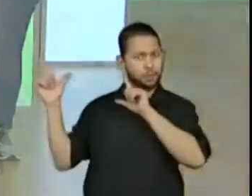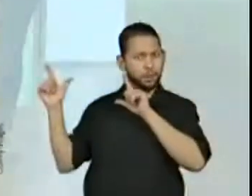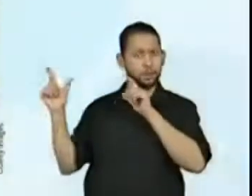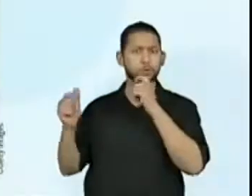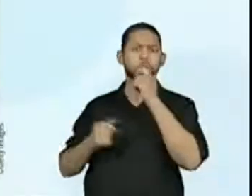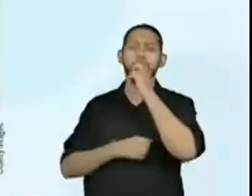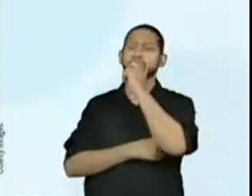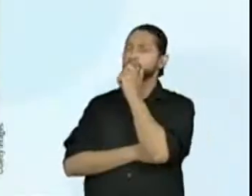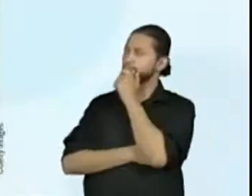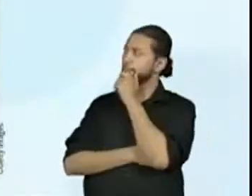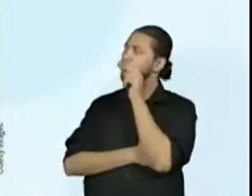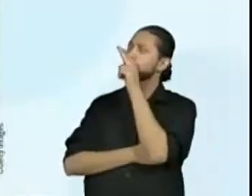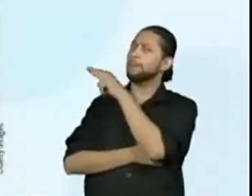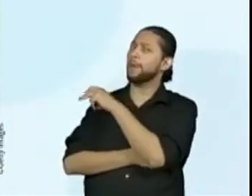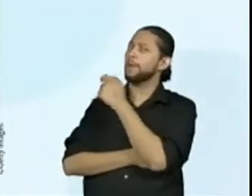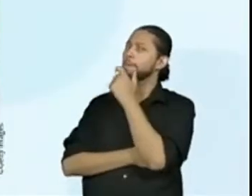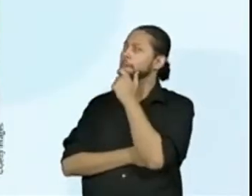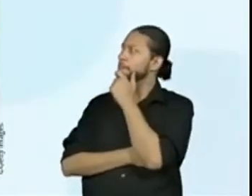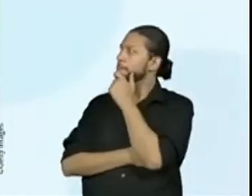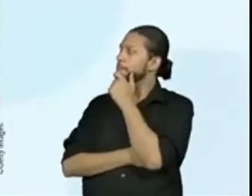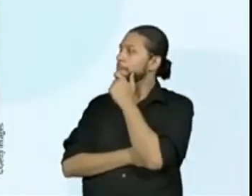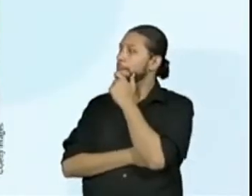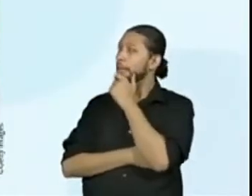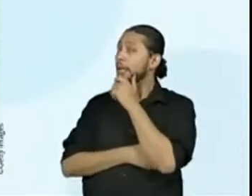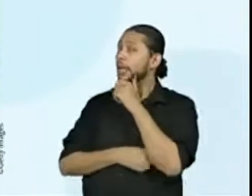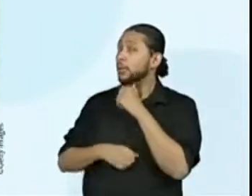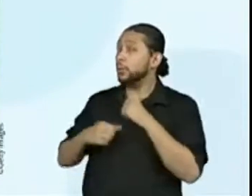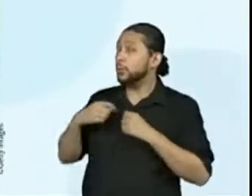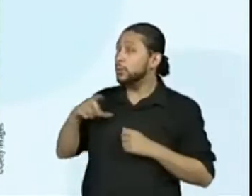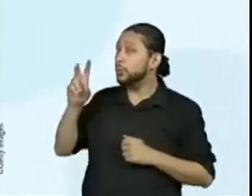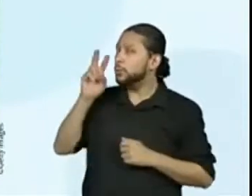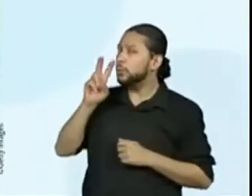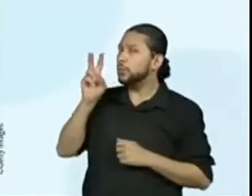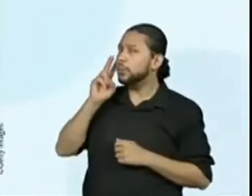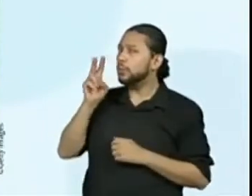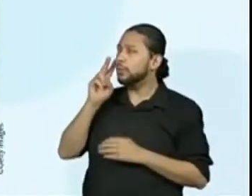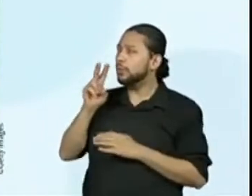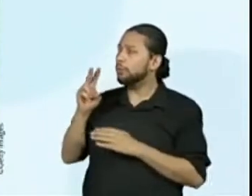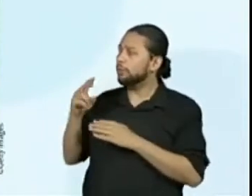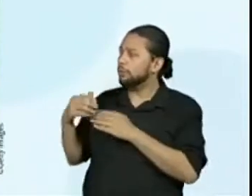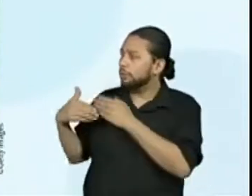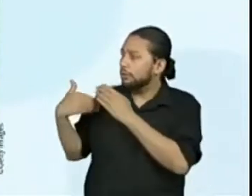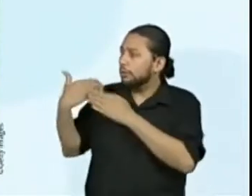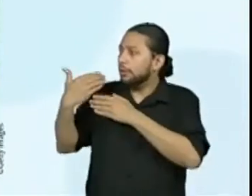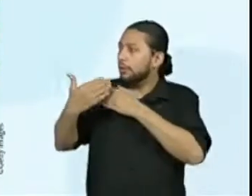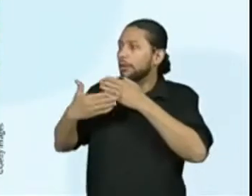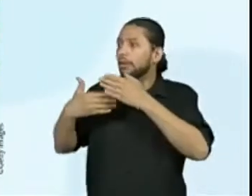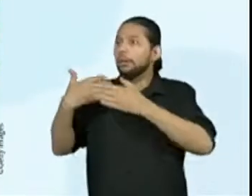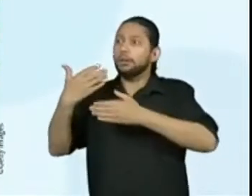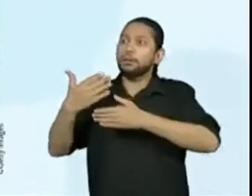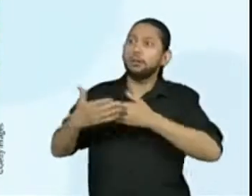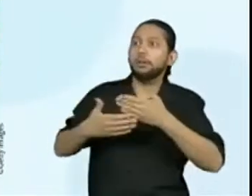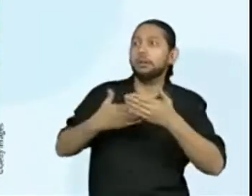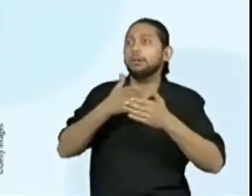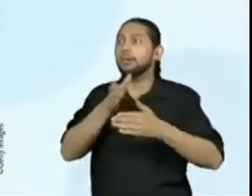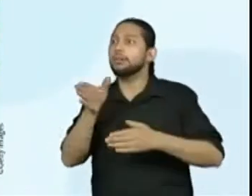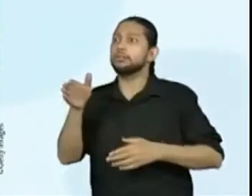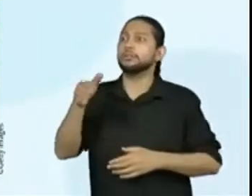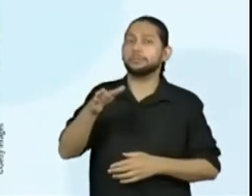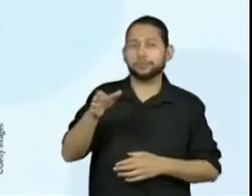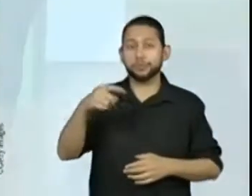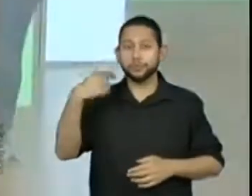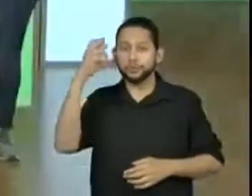E a pergunta é, aonde as histórias podem nos levar? Ótimo, aberto aí.